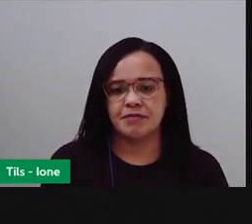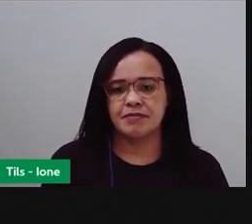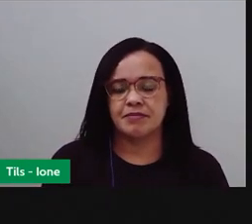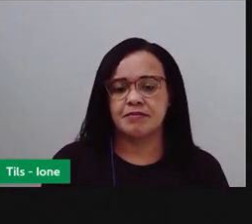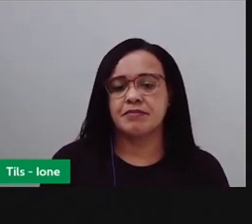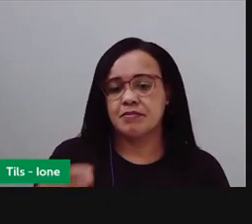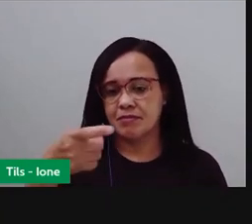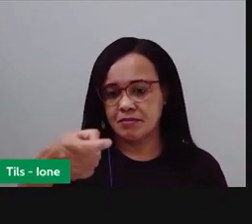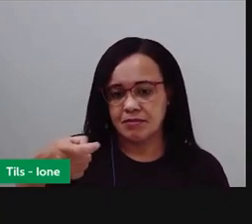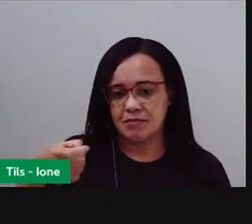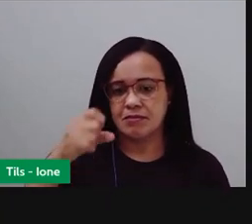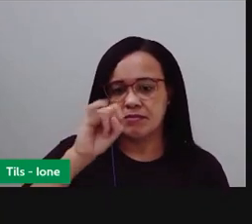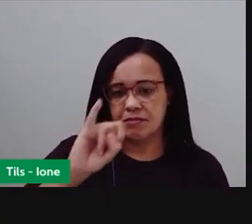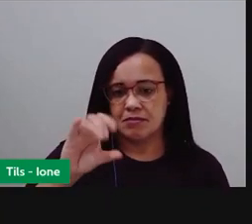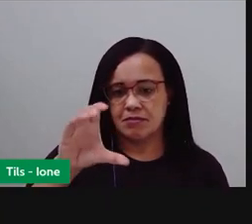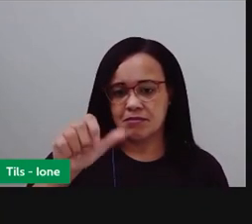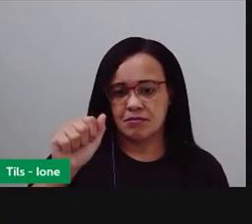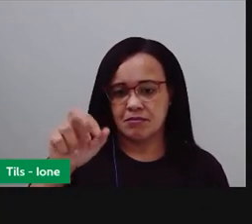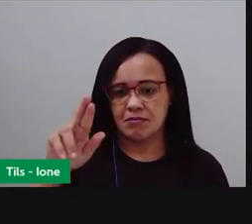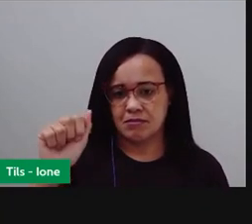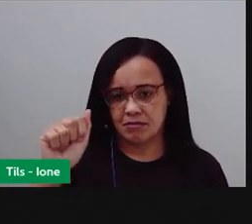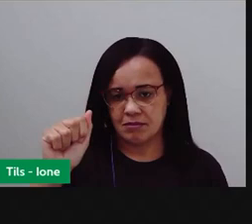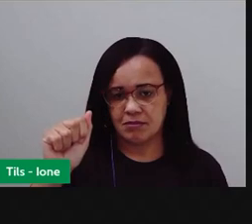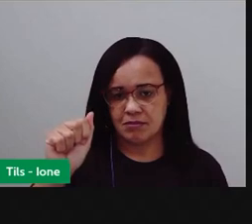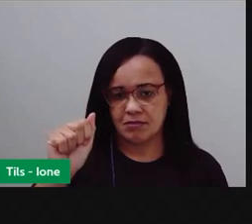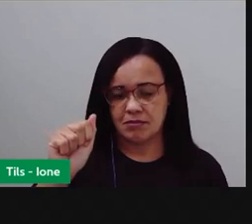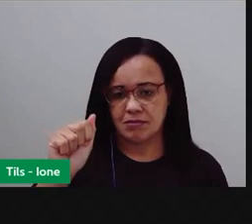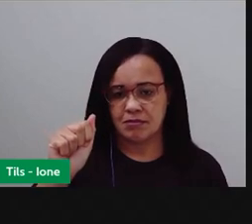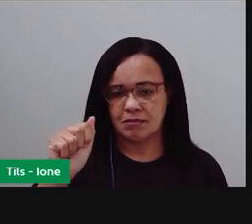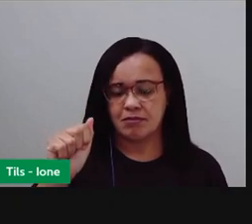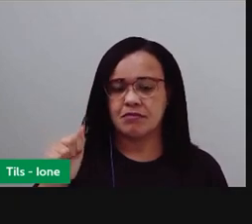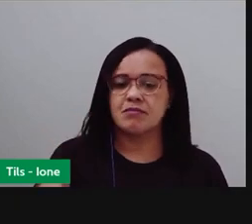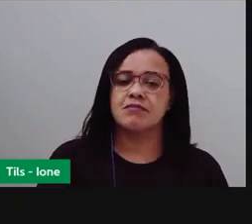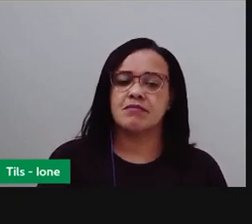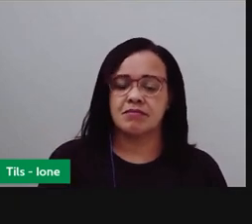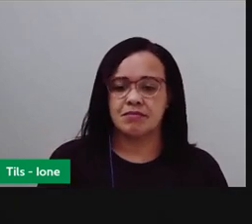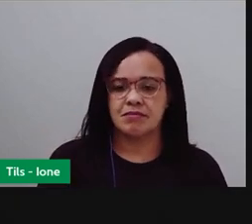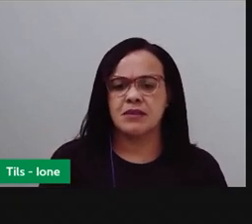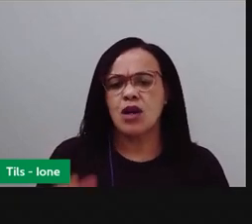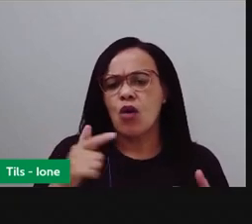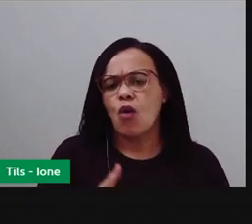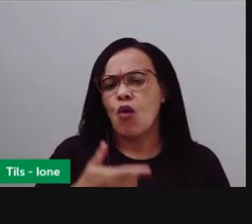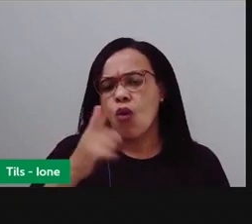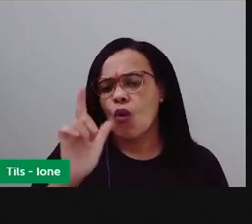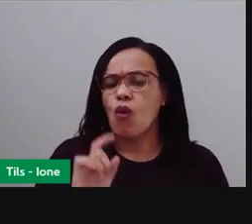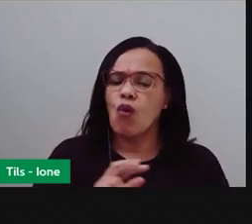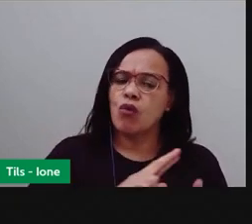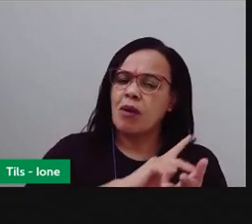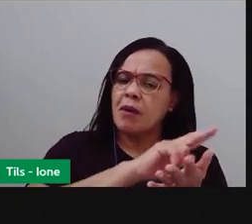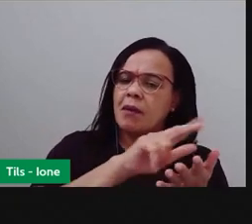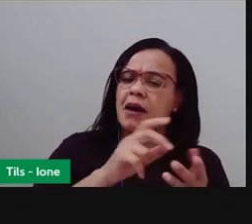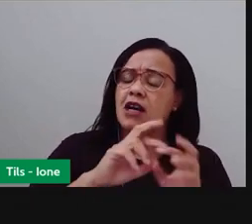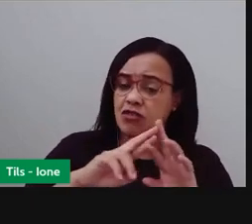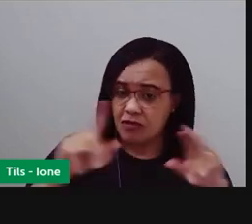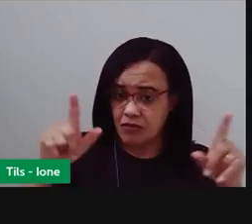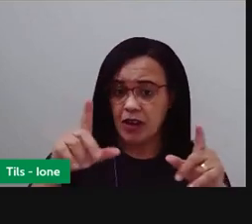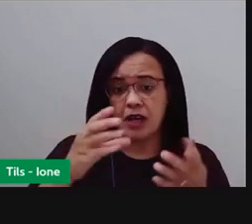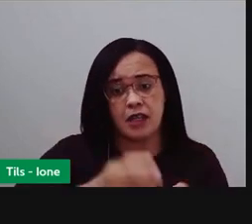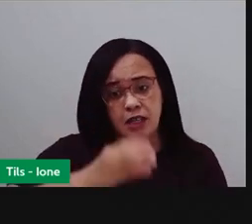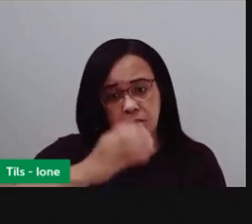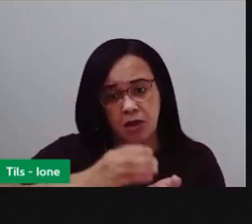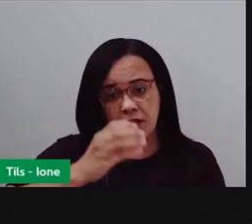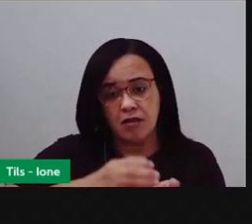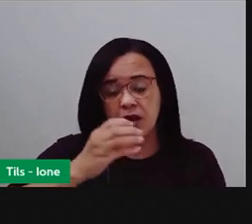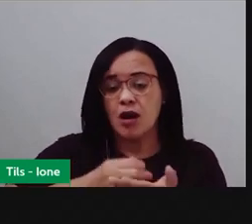xícaras, atualmente a gente já tem outros meios de fazer essas medidas de massa